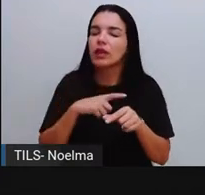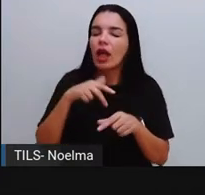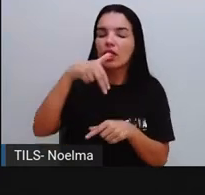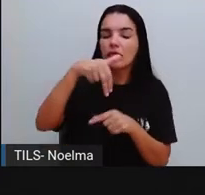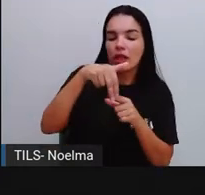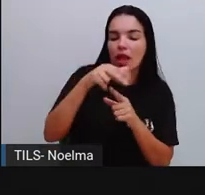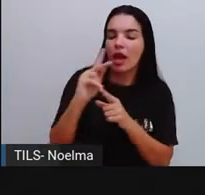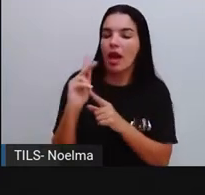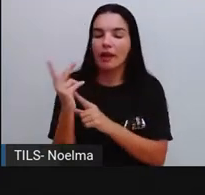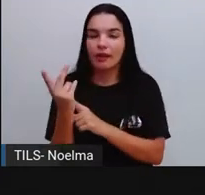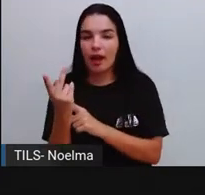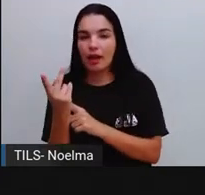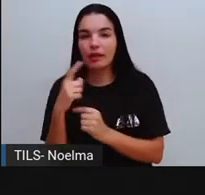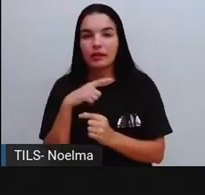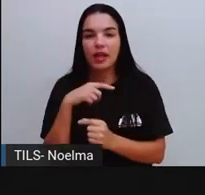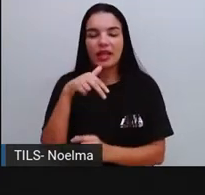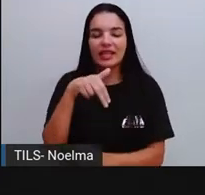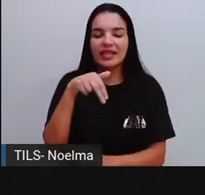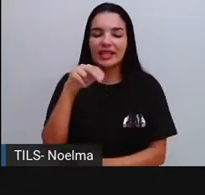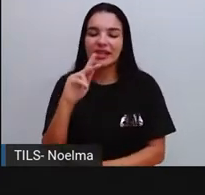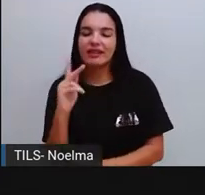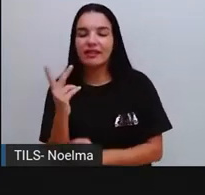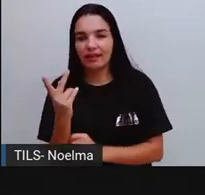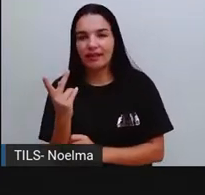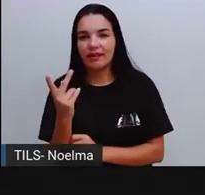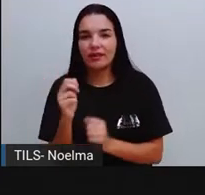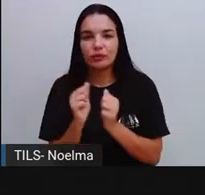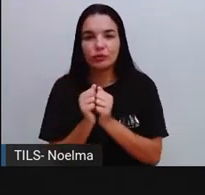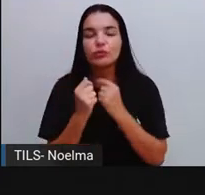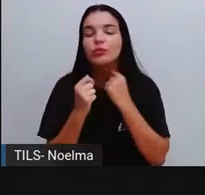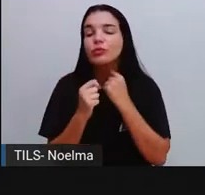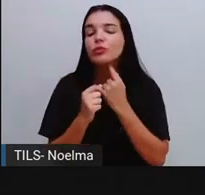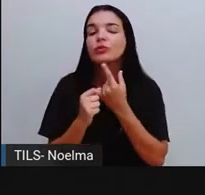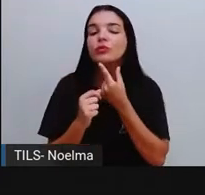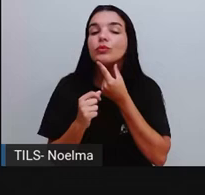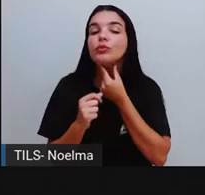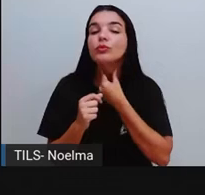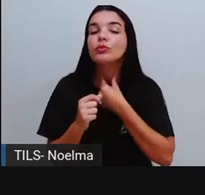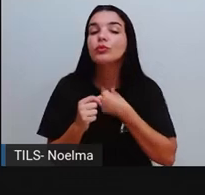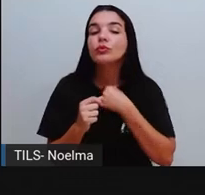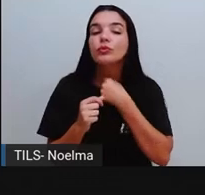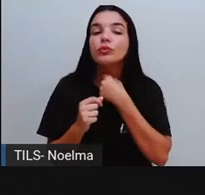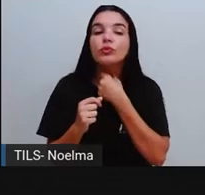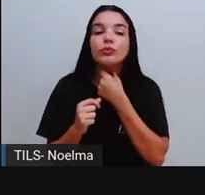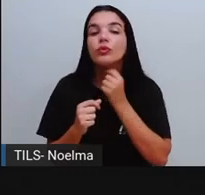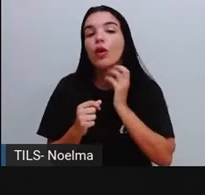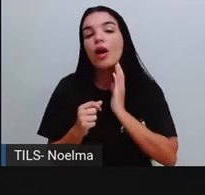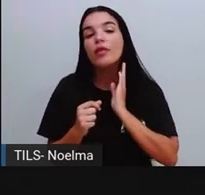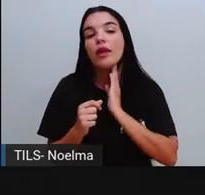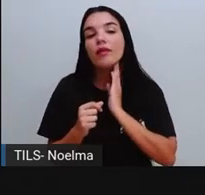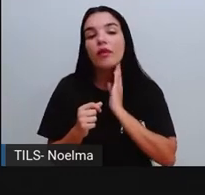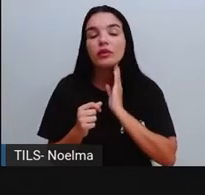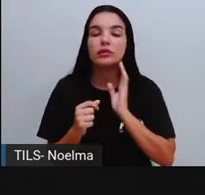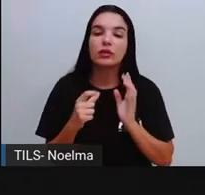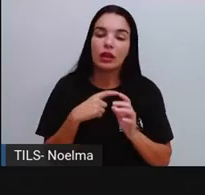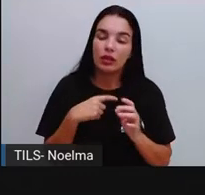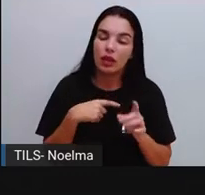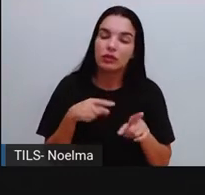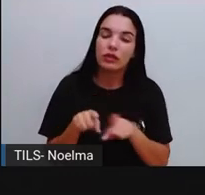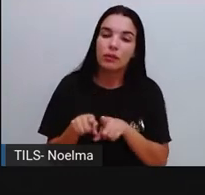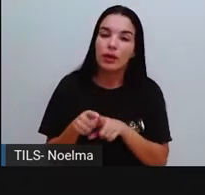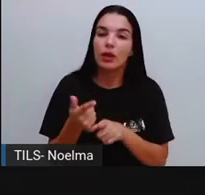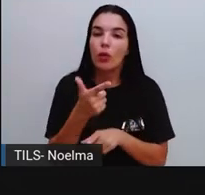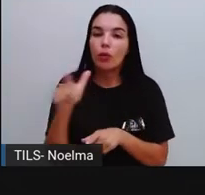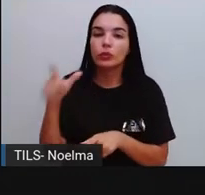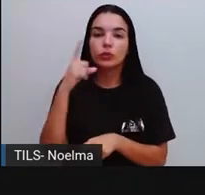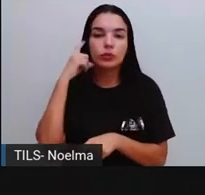H, Eu tenho a sílaba, Inha, Lembram? E junto também com o Lé, Ele também forma um som, Então, se